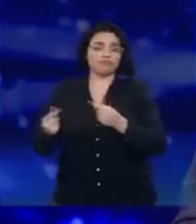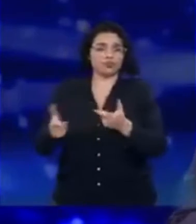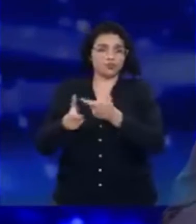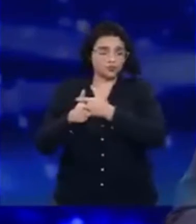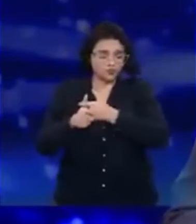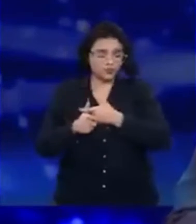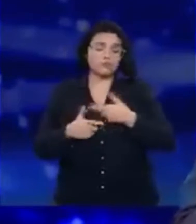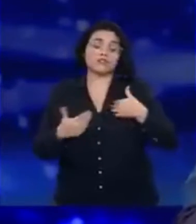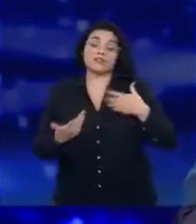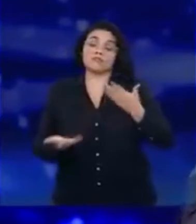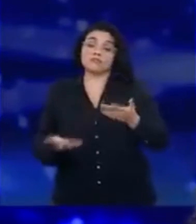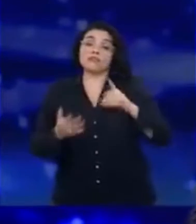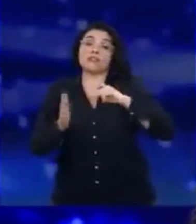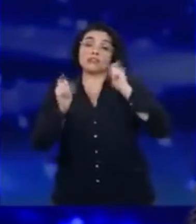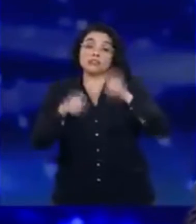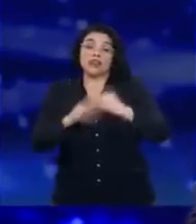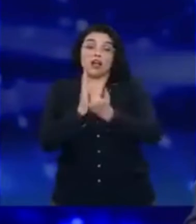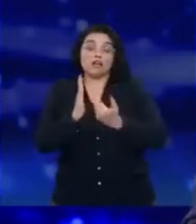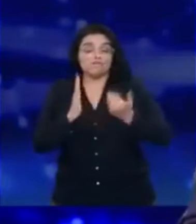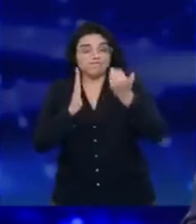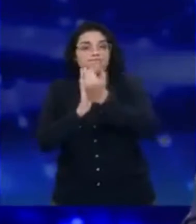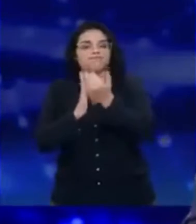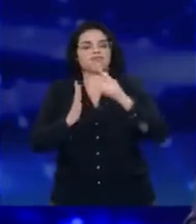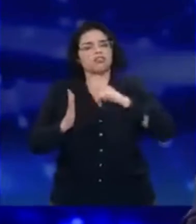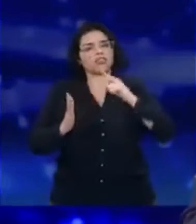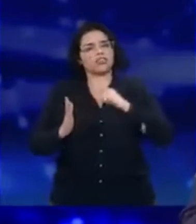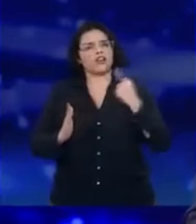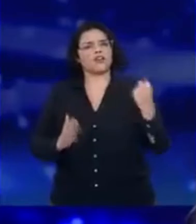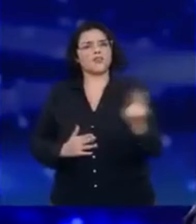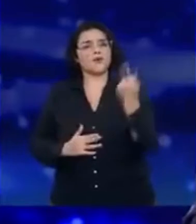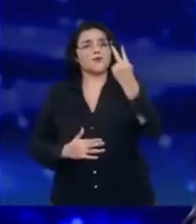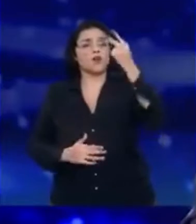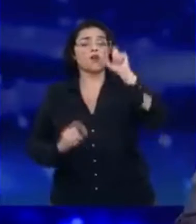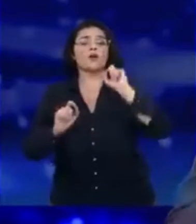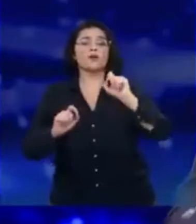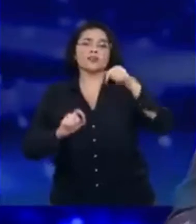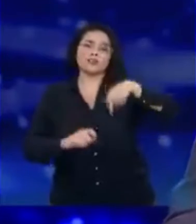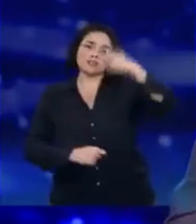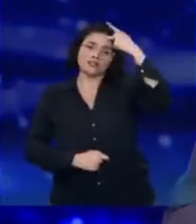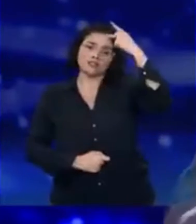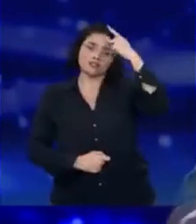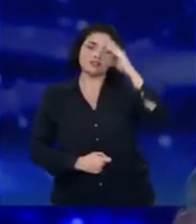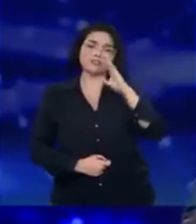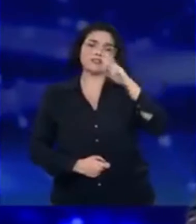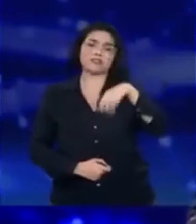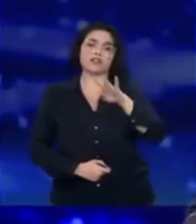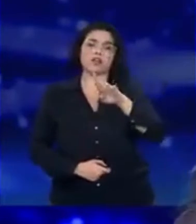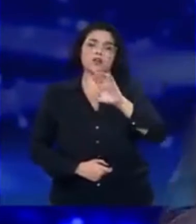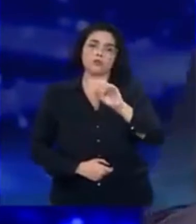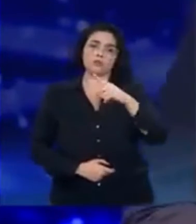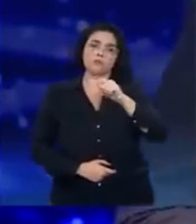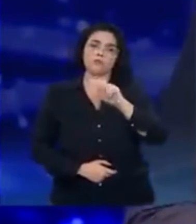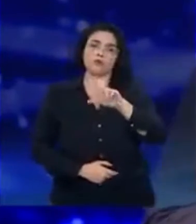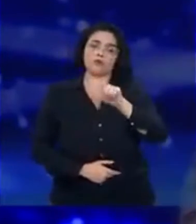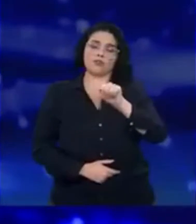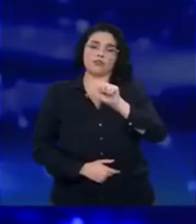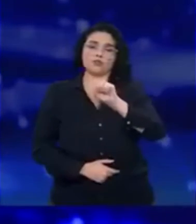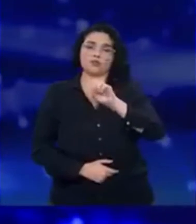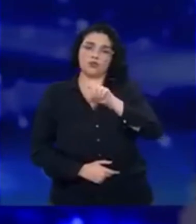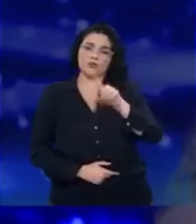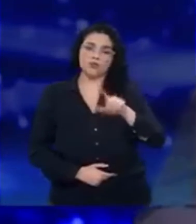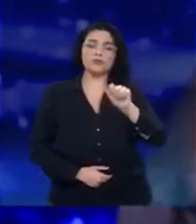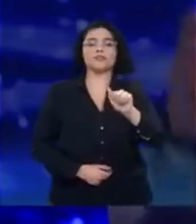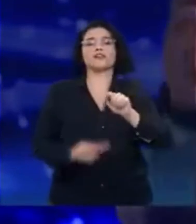vamos realmente reforçar esse patrimônio que São Paulo tem, que é o Centro Paula Sousa, as ETECs, as FATECs, fazer com que a gente